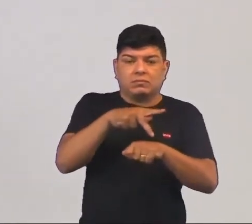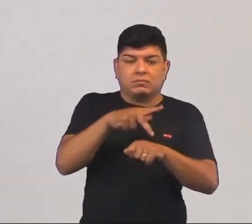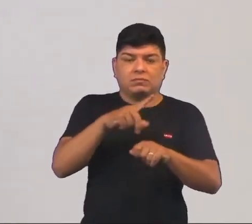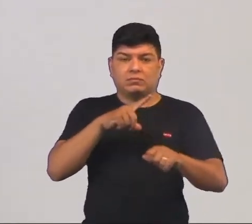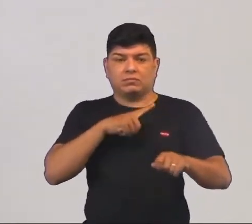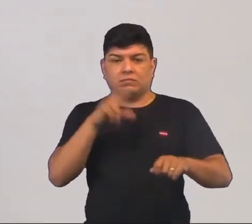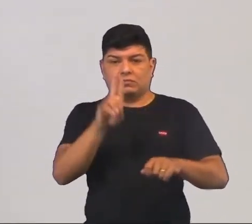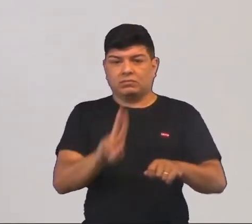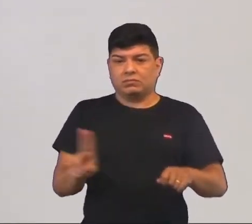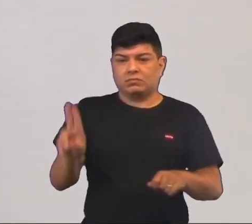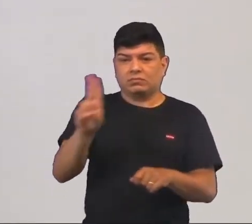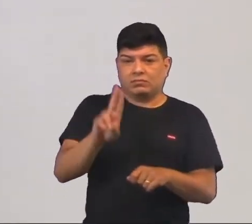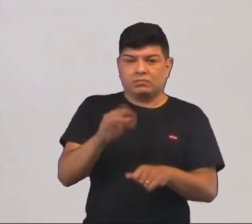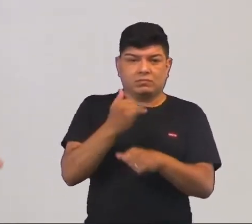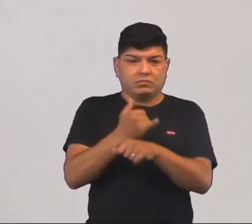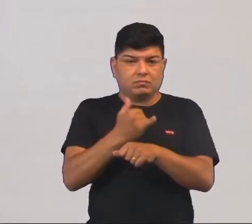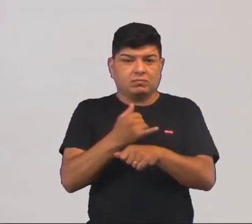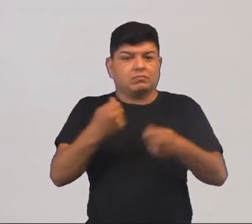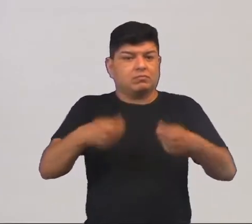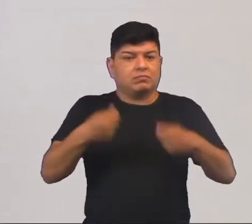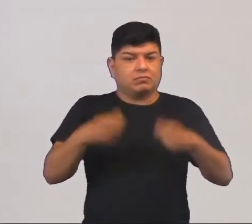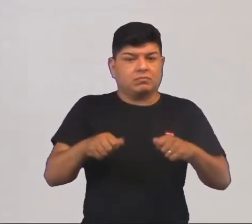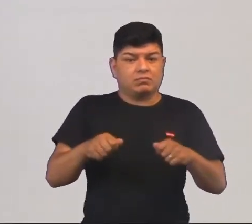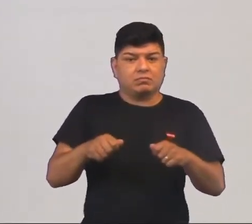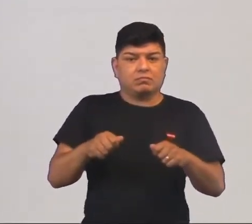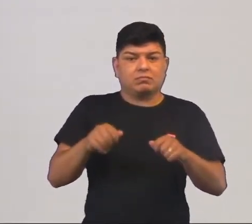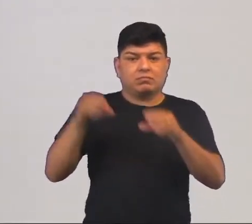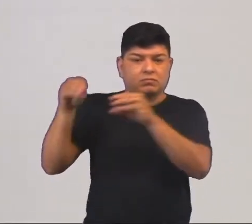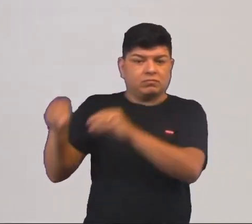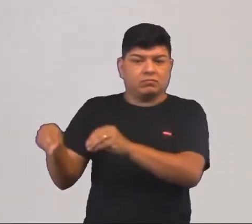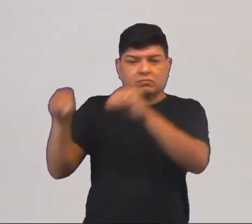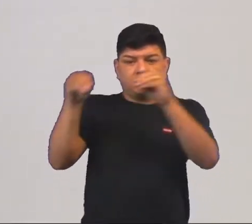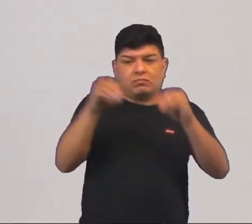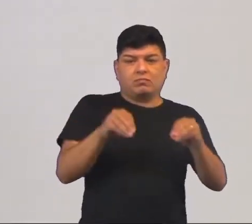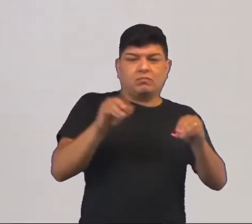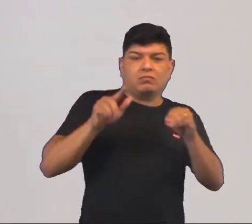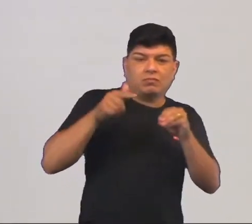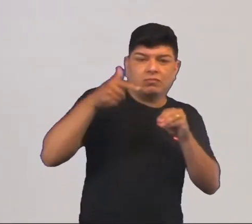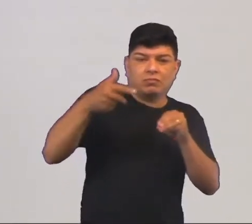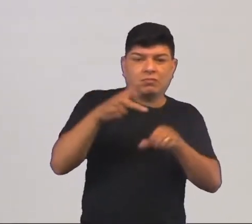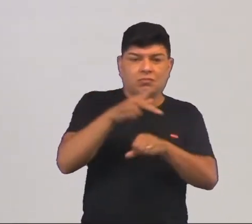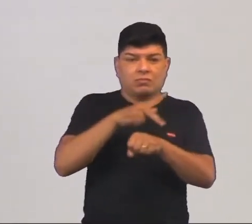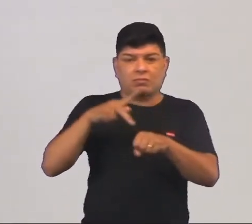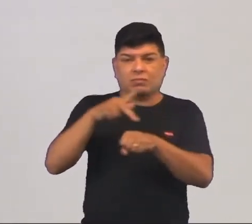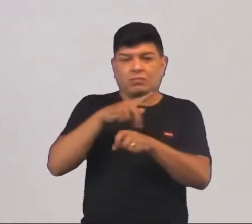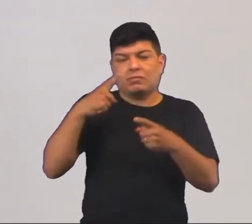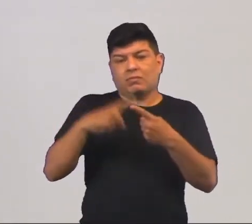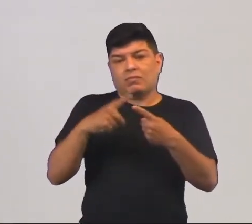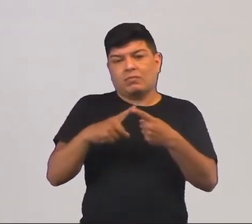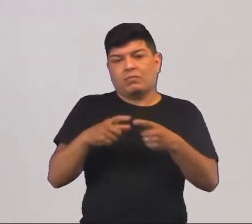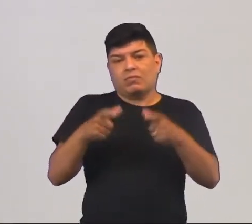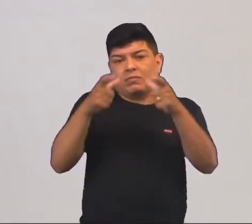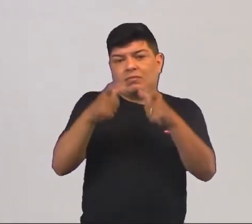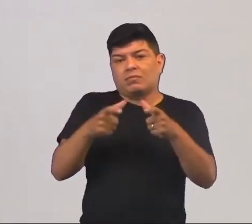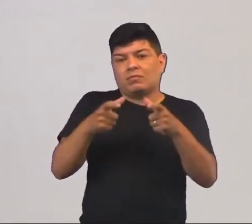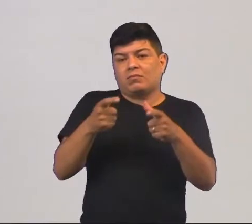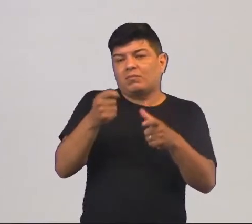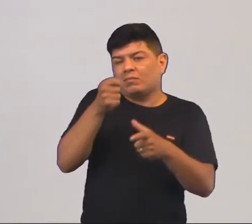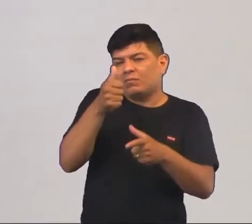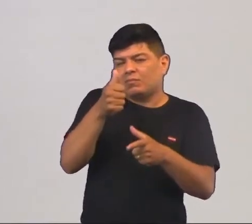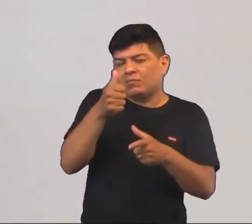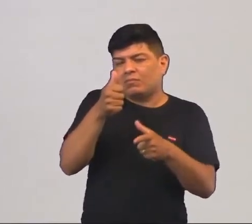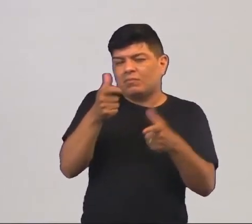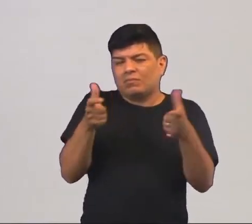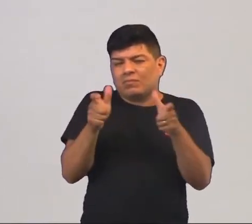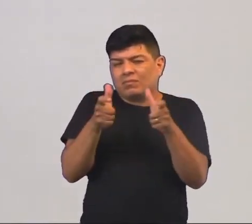usar minerais precisa, então, de importar de outros países, porque é uma pequena ilha e que não